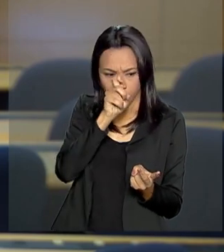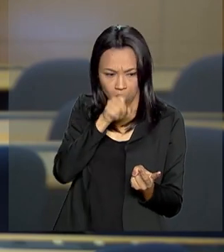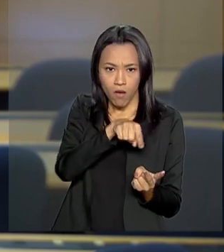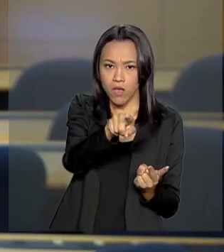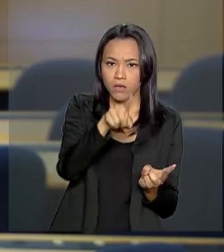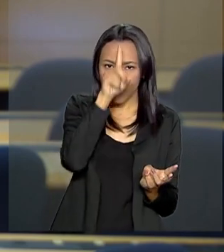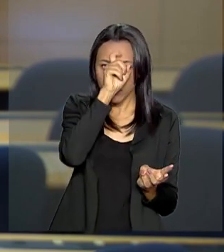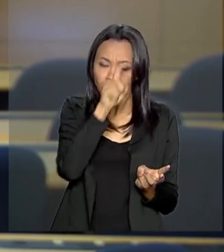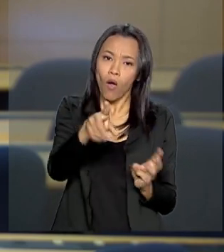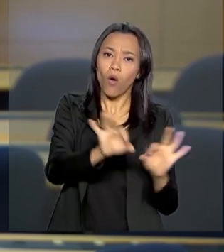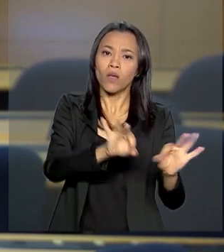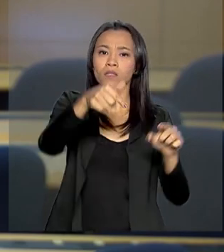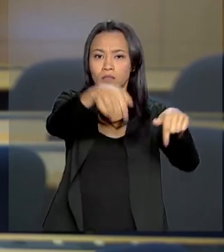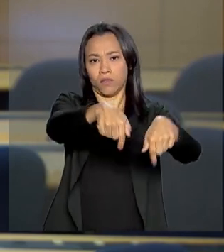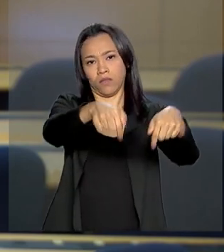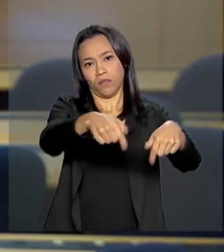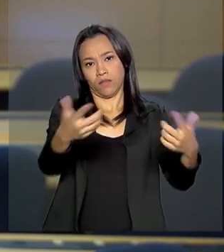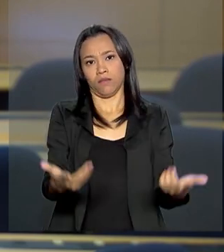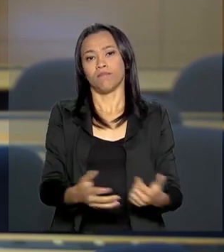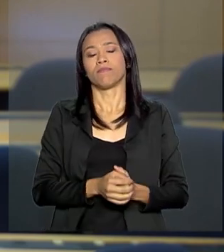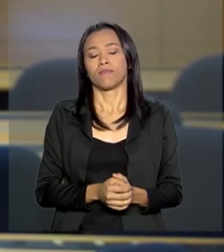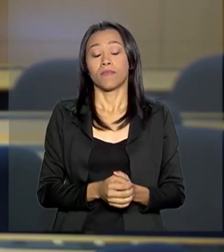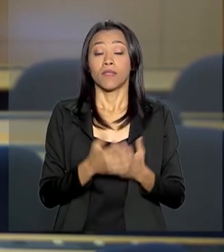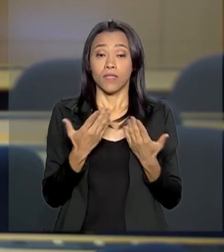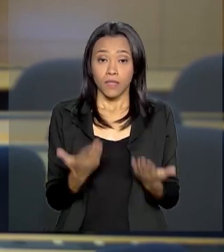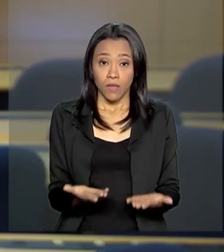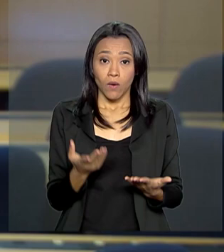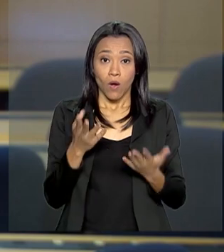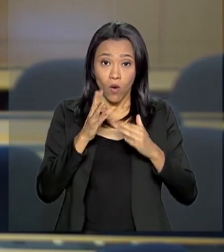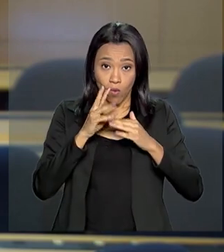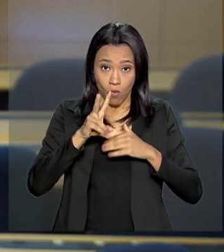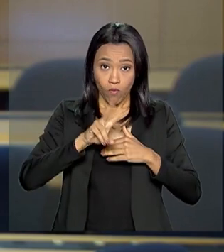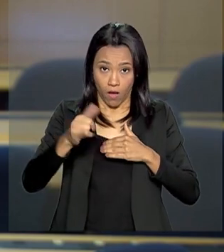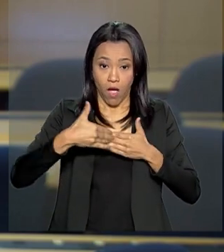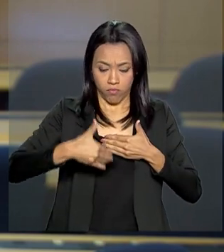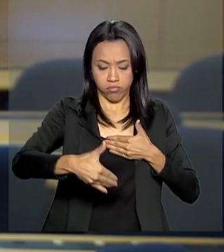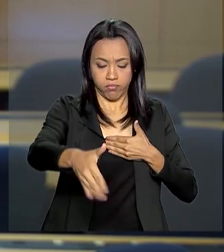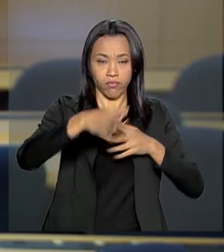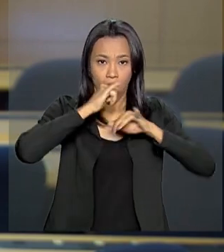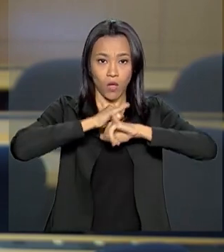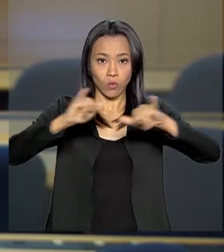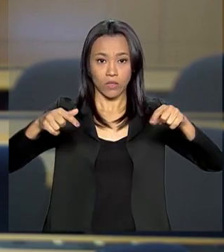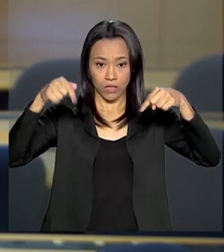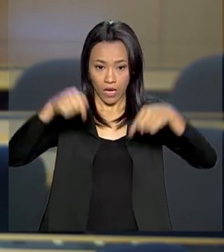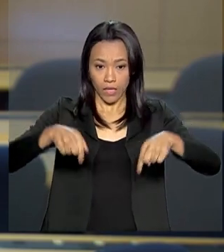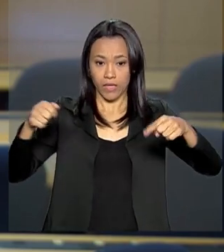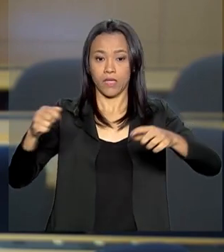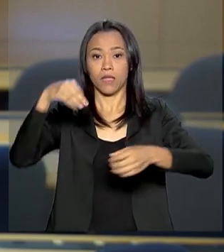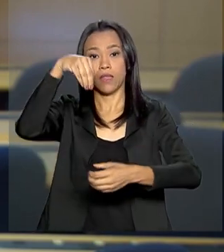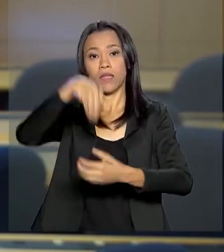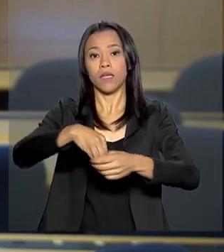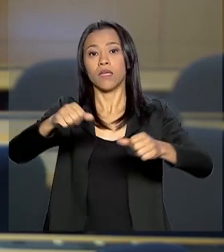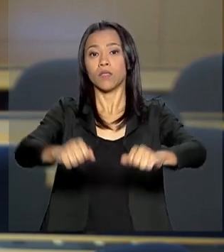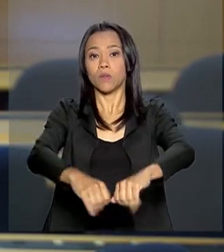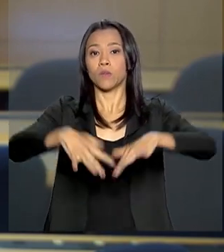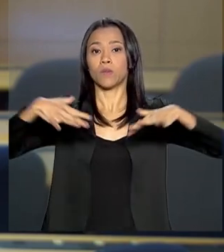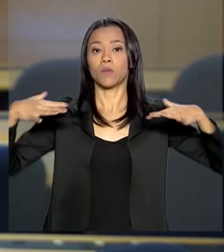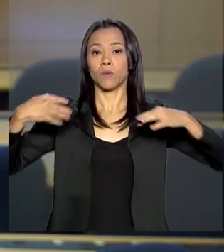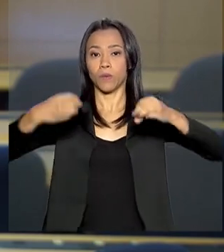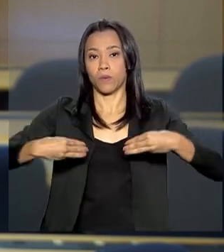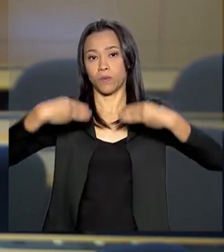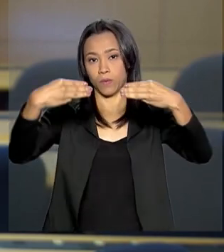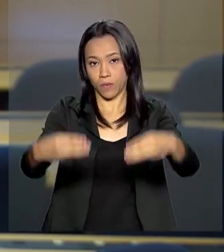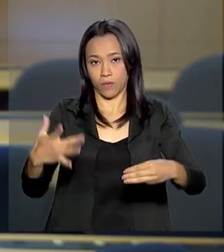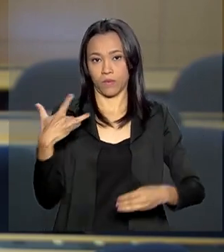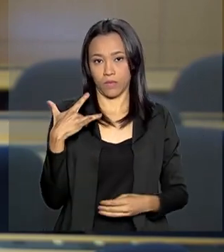até os mais complexos. E, Carla, o anúncio ocorre aqui no auditório do Ministério da Saúde